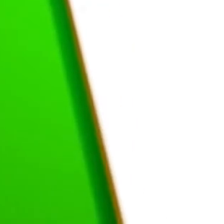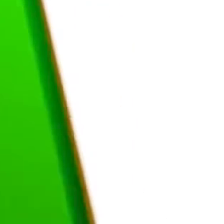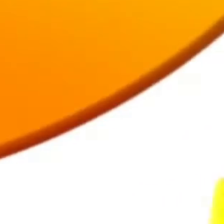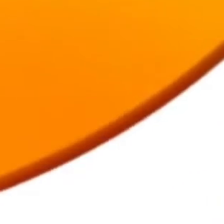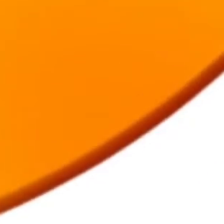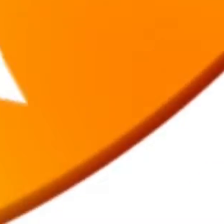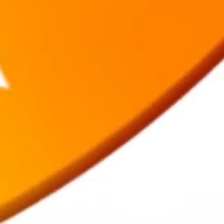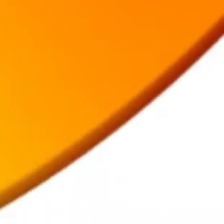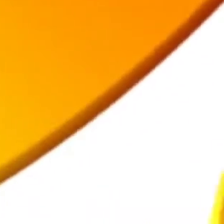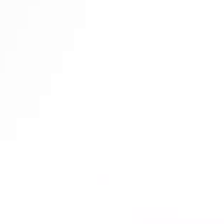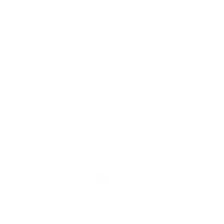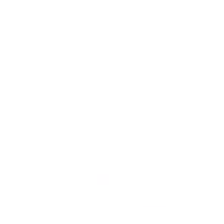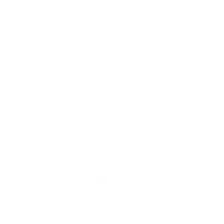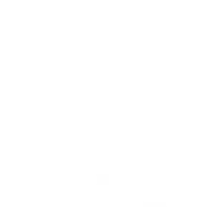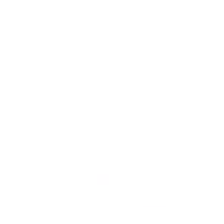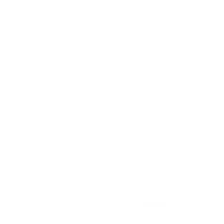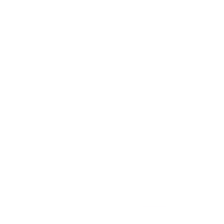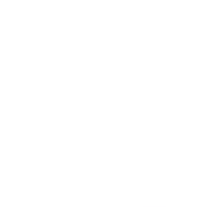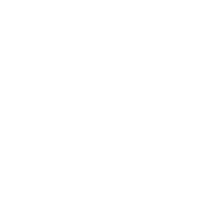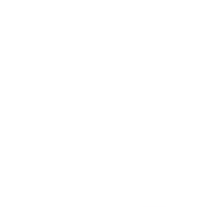agenda pública do Parlamento.